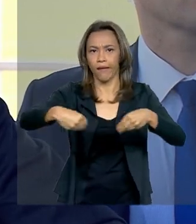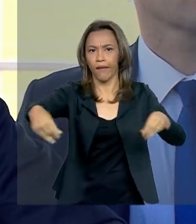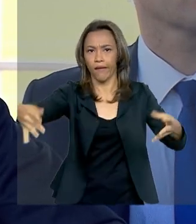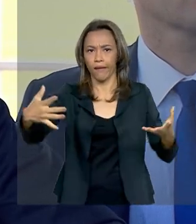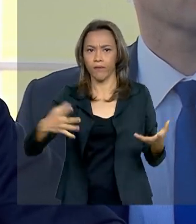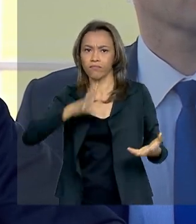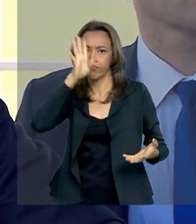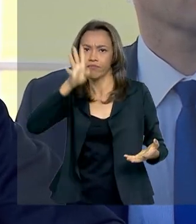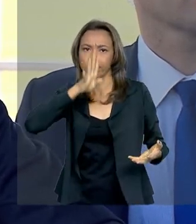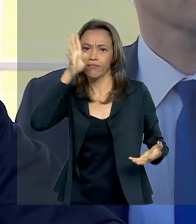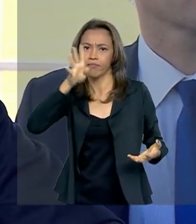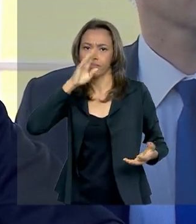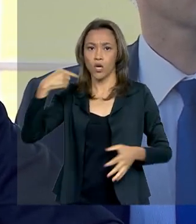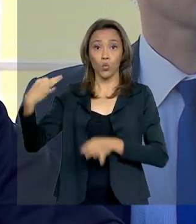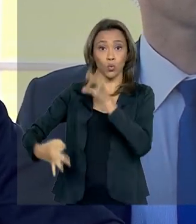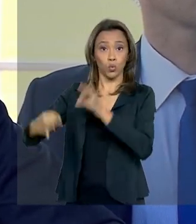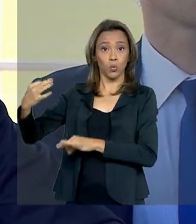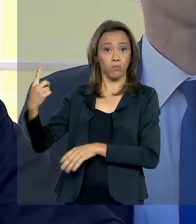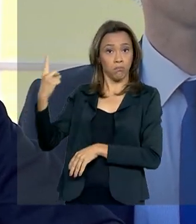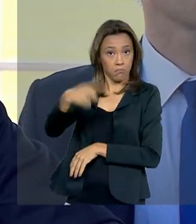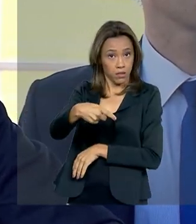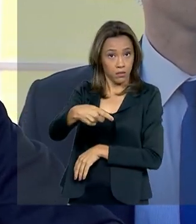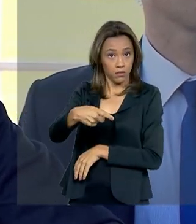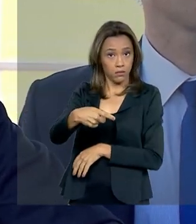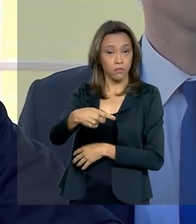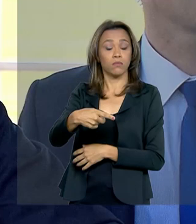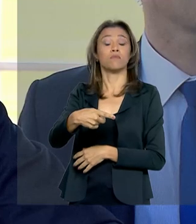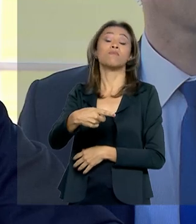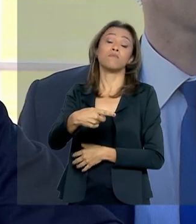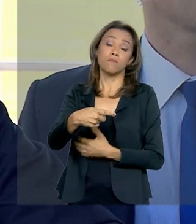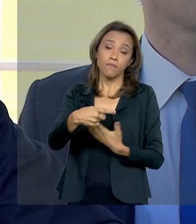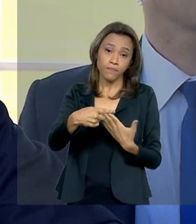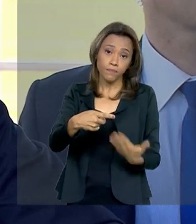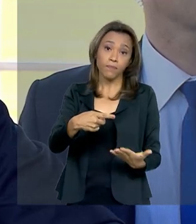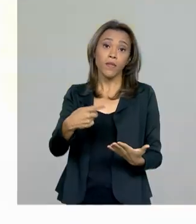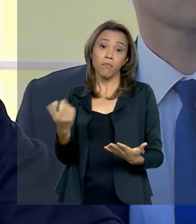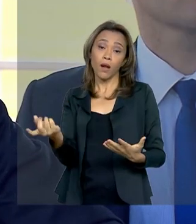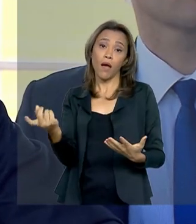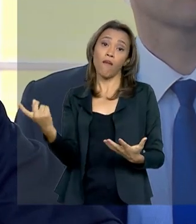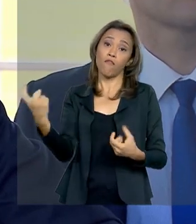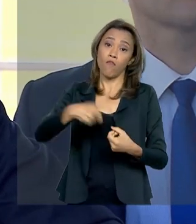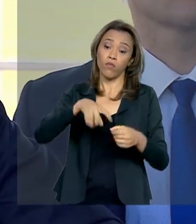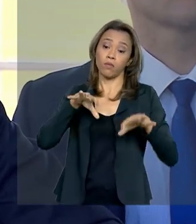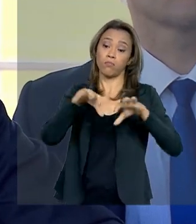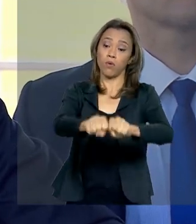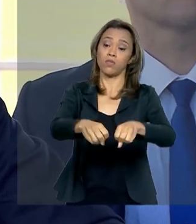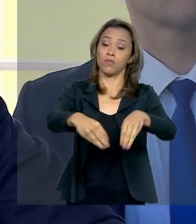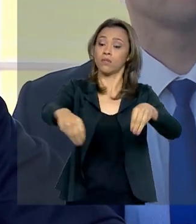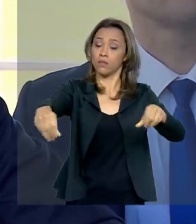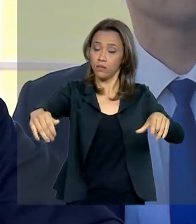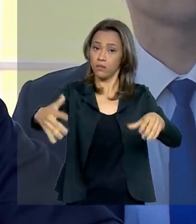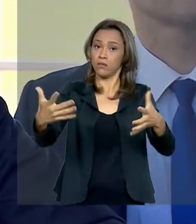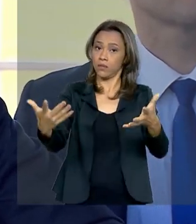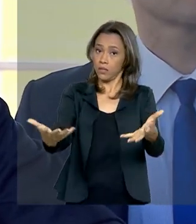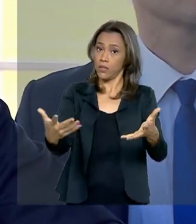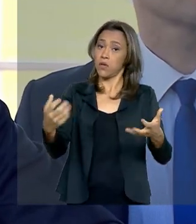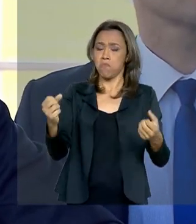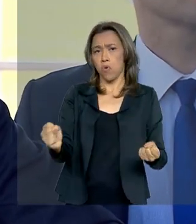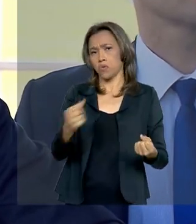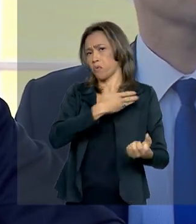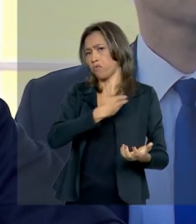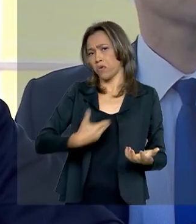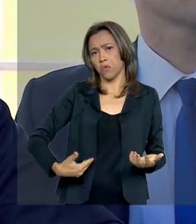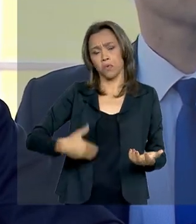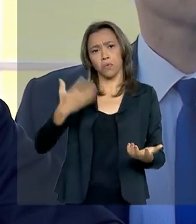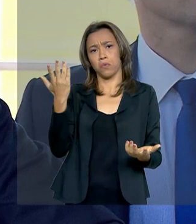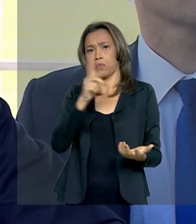o juiz determinando a reintegração de posse, pode ser o governador, seja